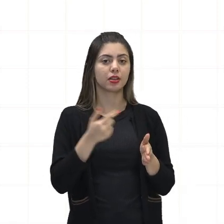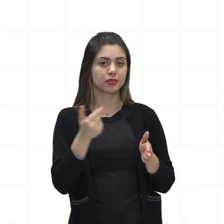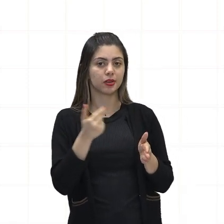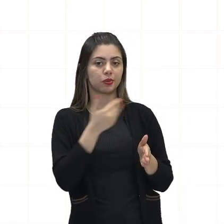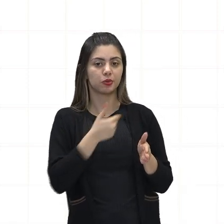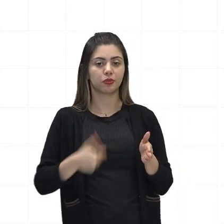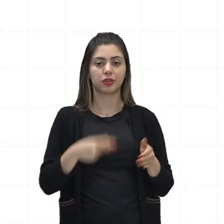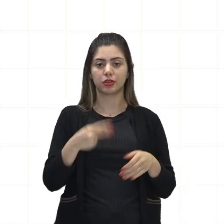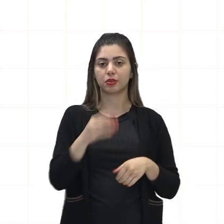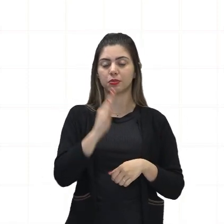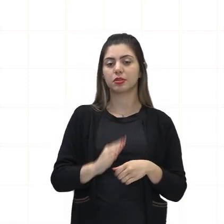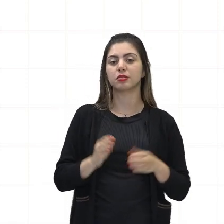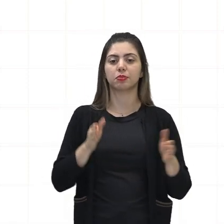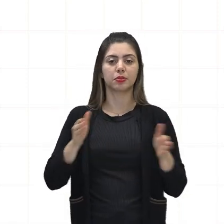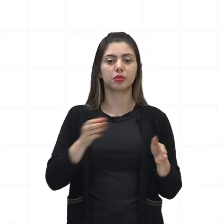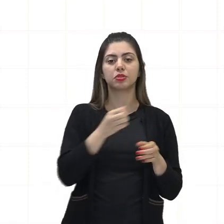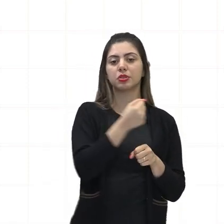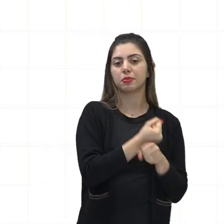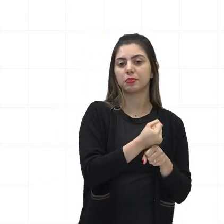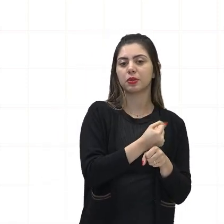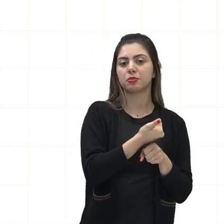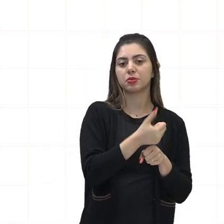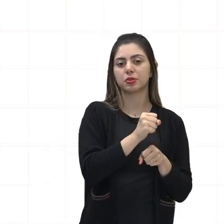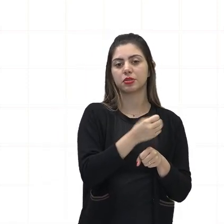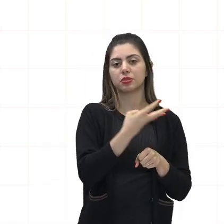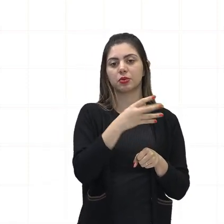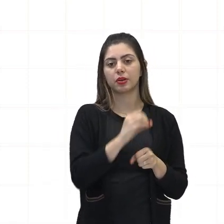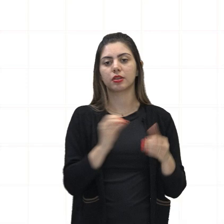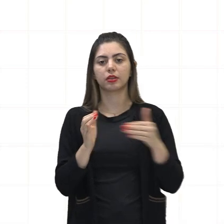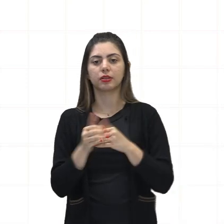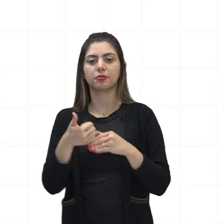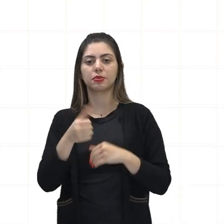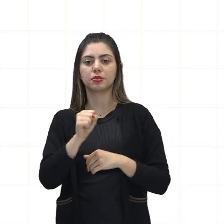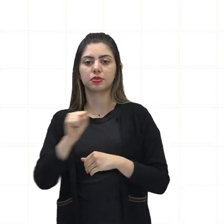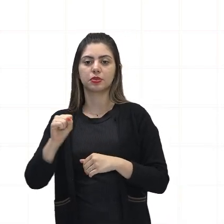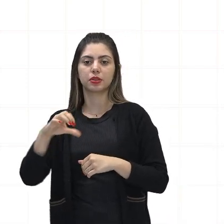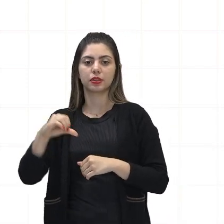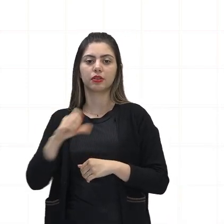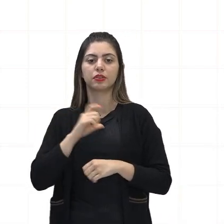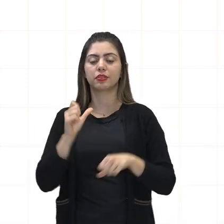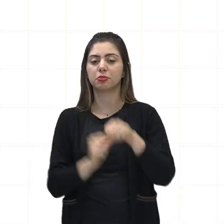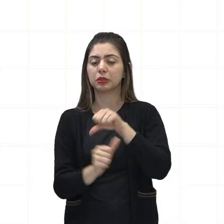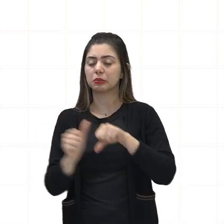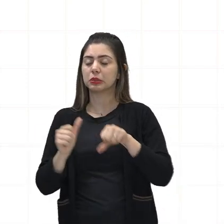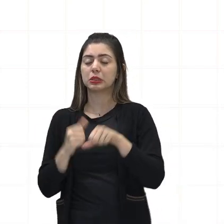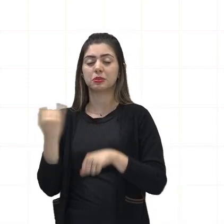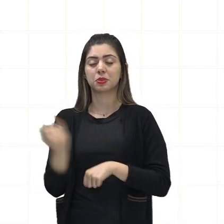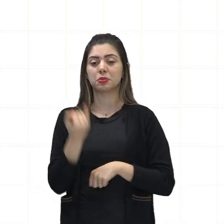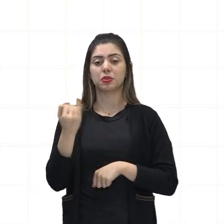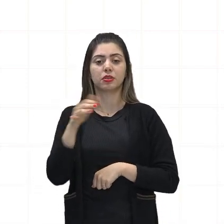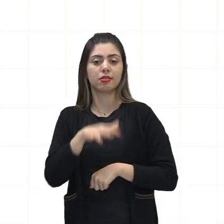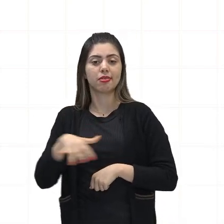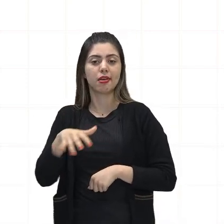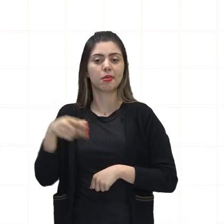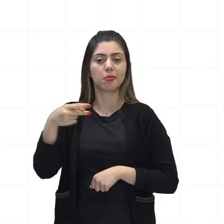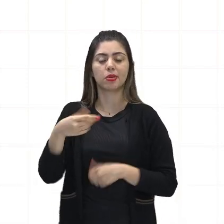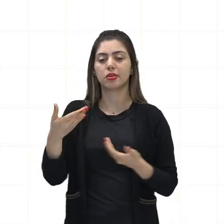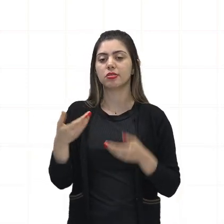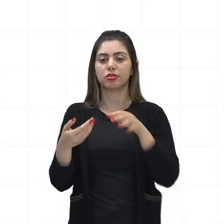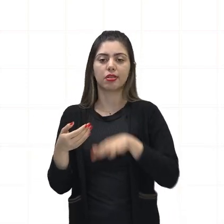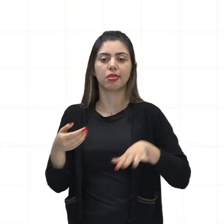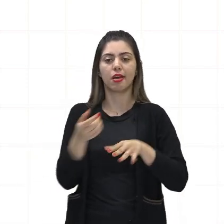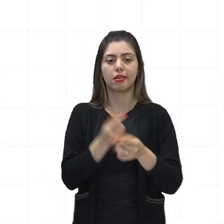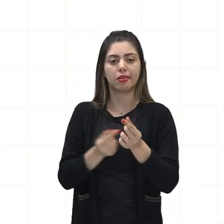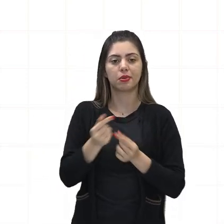de 1840 a 1889, houve significativas transformações políticas, econômicas, sociais